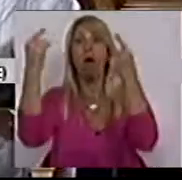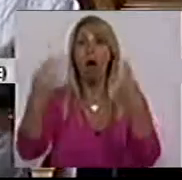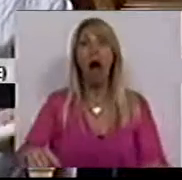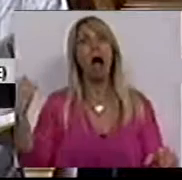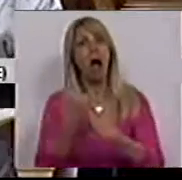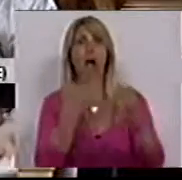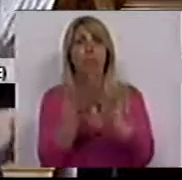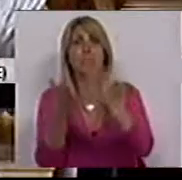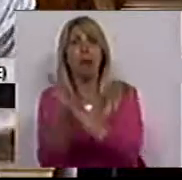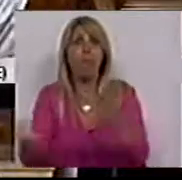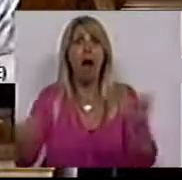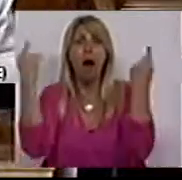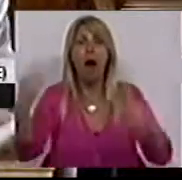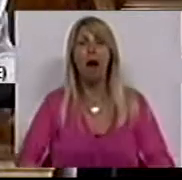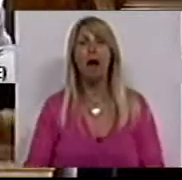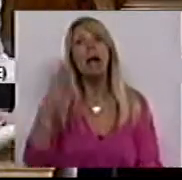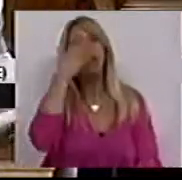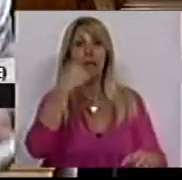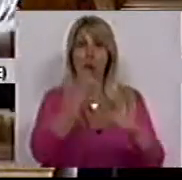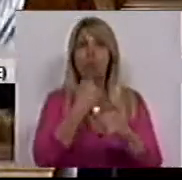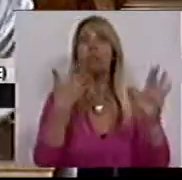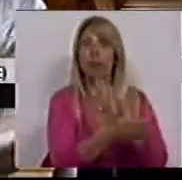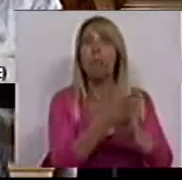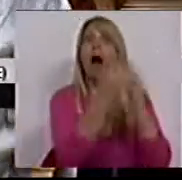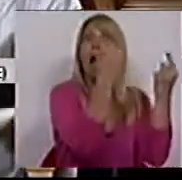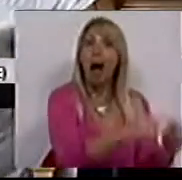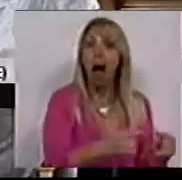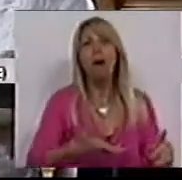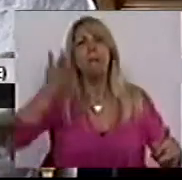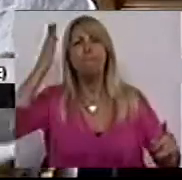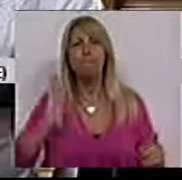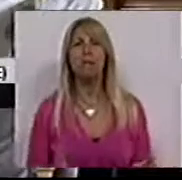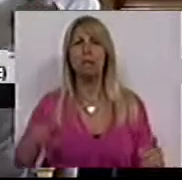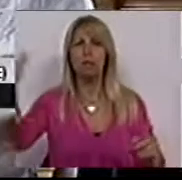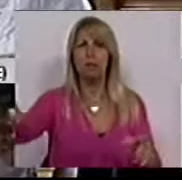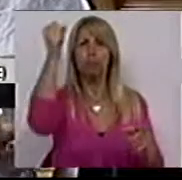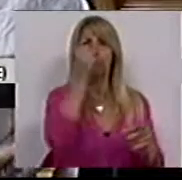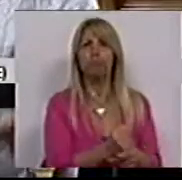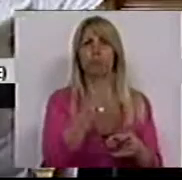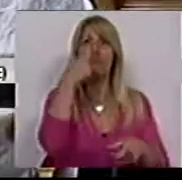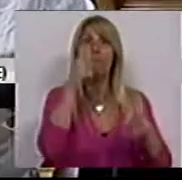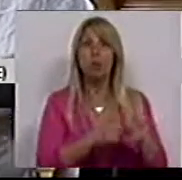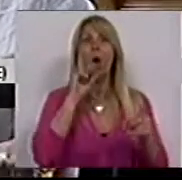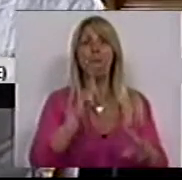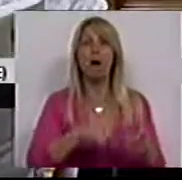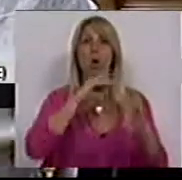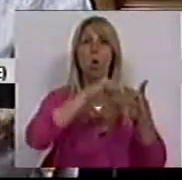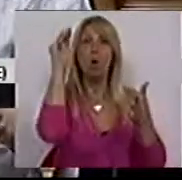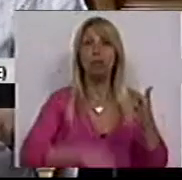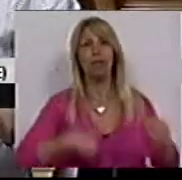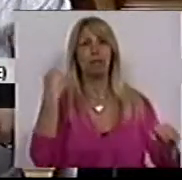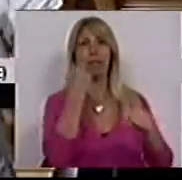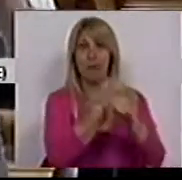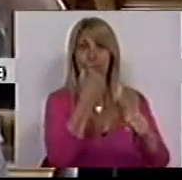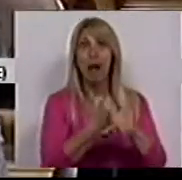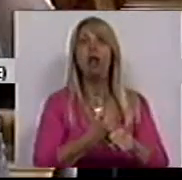postos de trabalho. E se existem postos de trabalho, eles têm que ser ocupados com contrato de trabalho, com salário, com